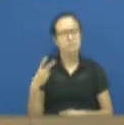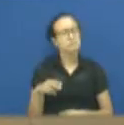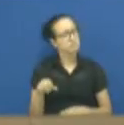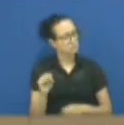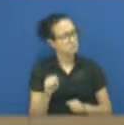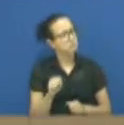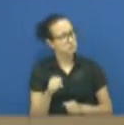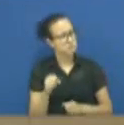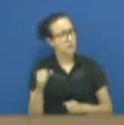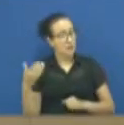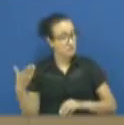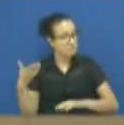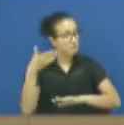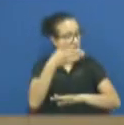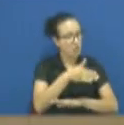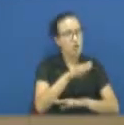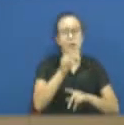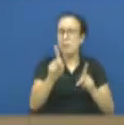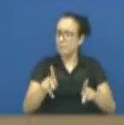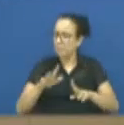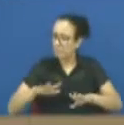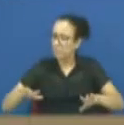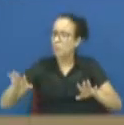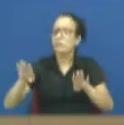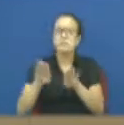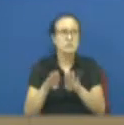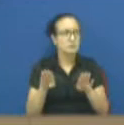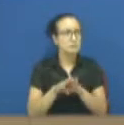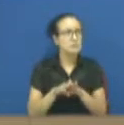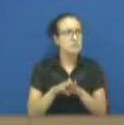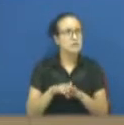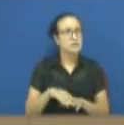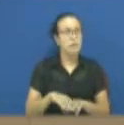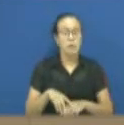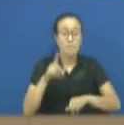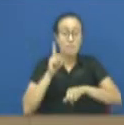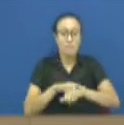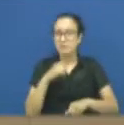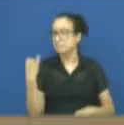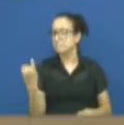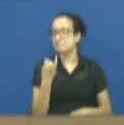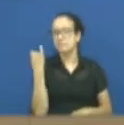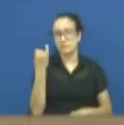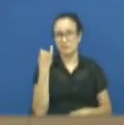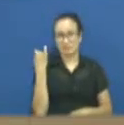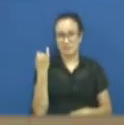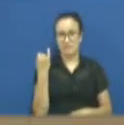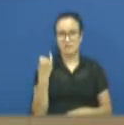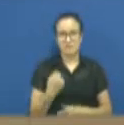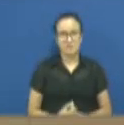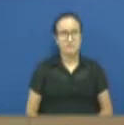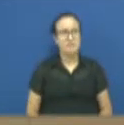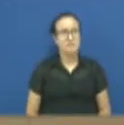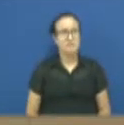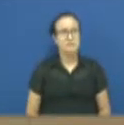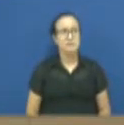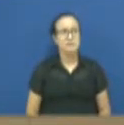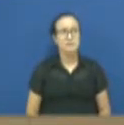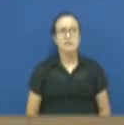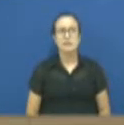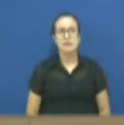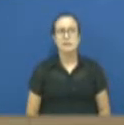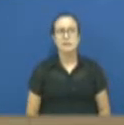a população, para participar deste importante momento na nossa cidade. O antídoto contra a corrupção é a transparência.